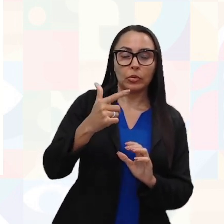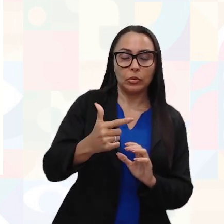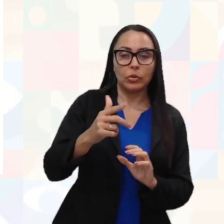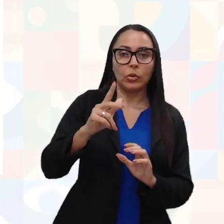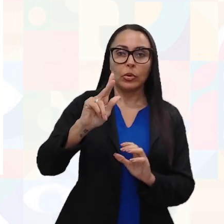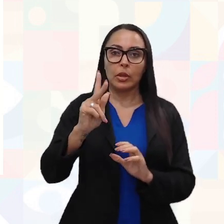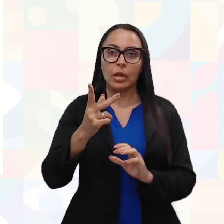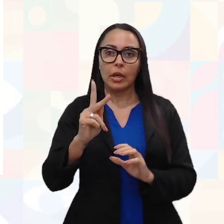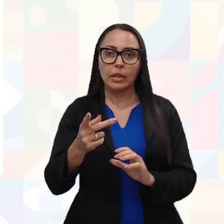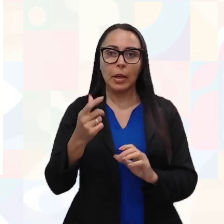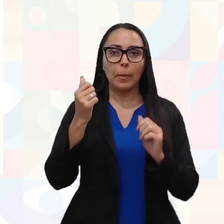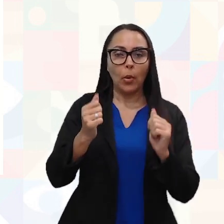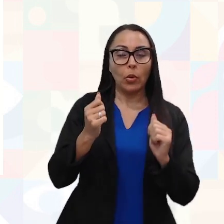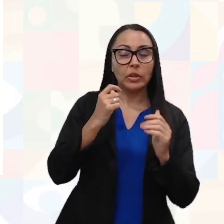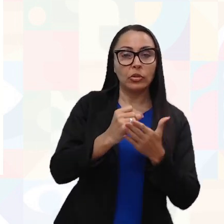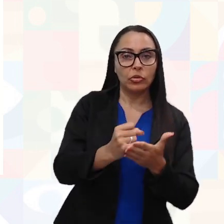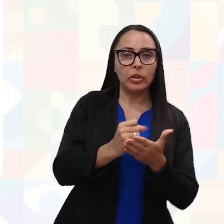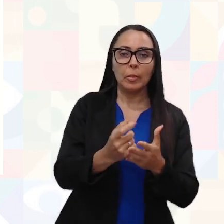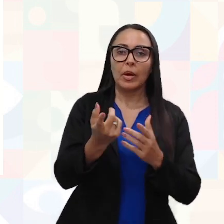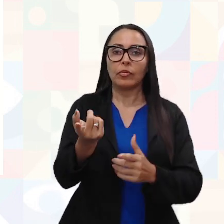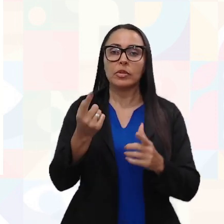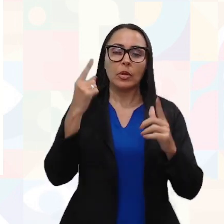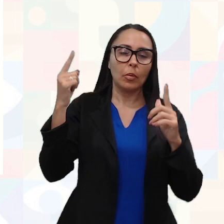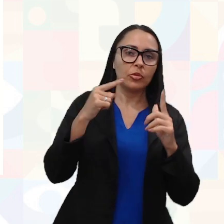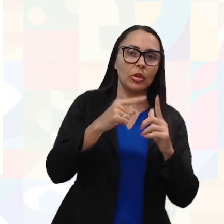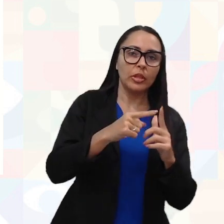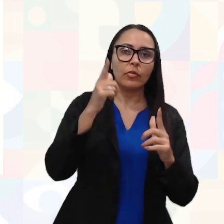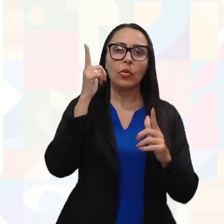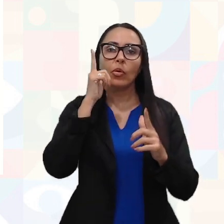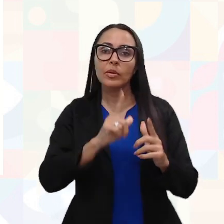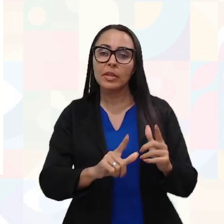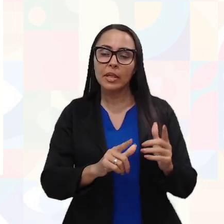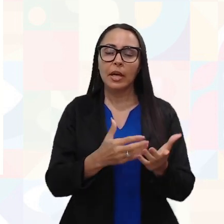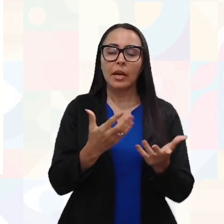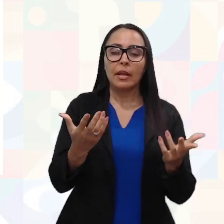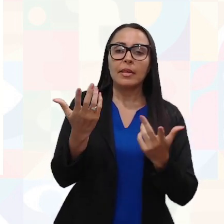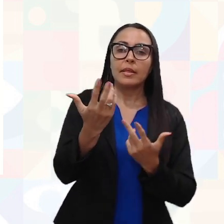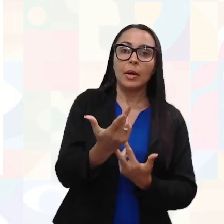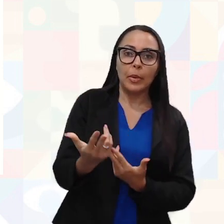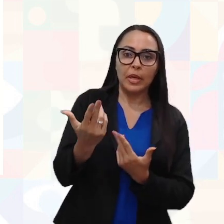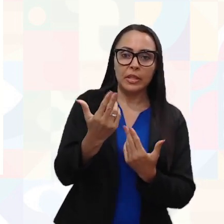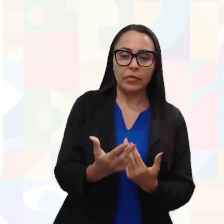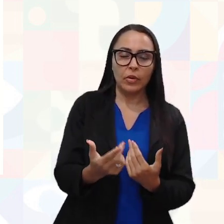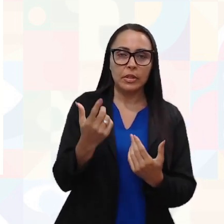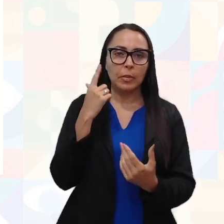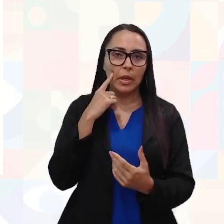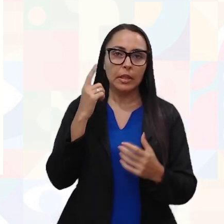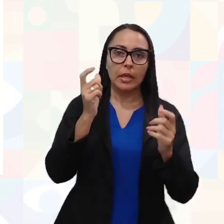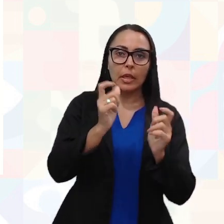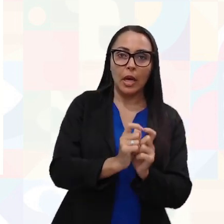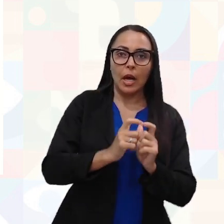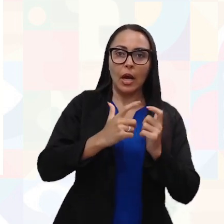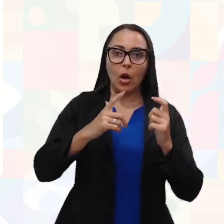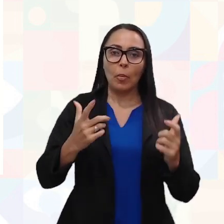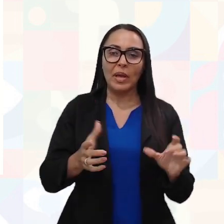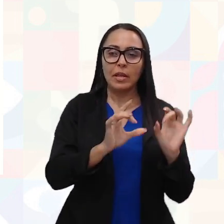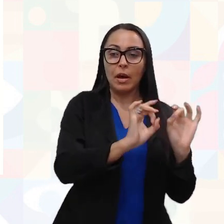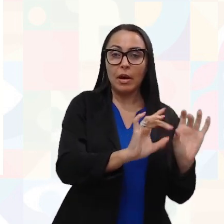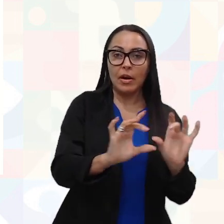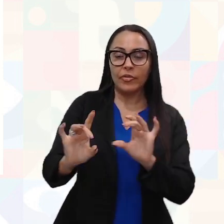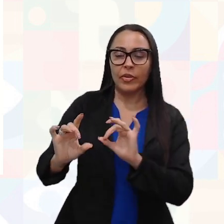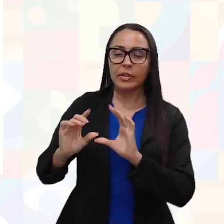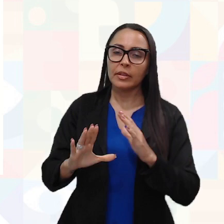a montar um plano de ação para que você consiga alcançar esse objetivo. Do mesmo modo, se você pretende aumentar as vendas da empresa,